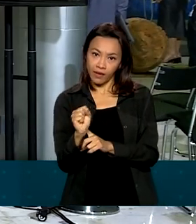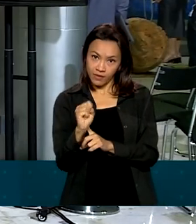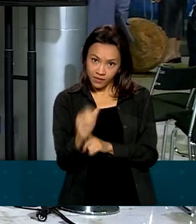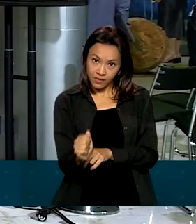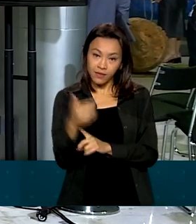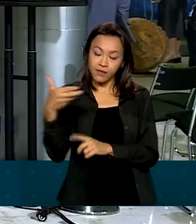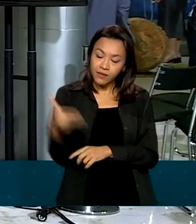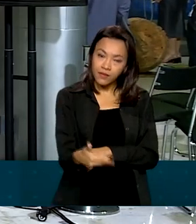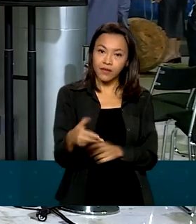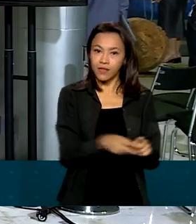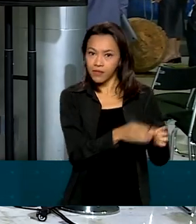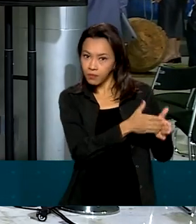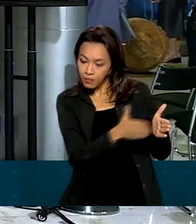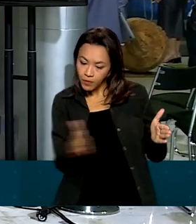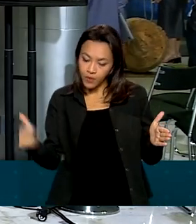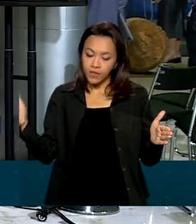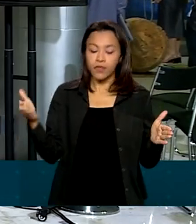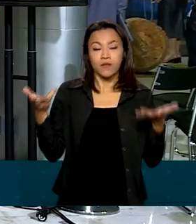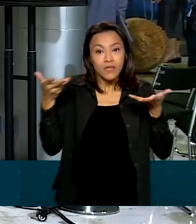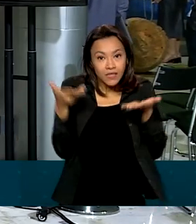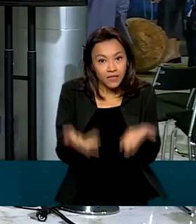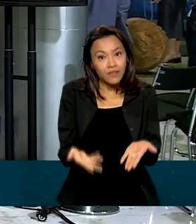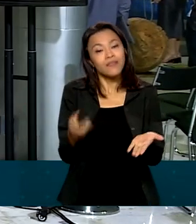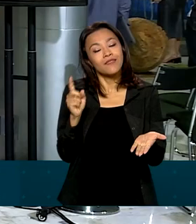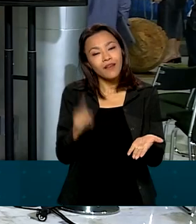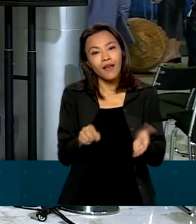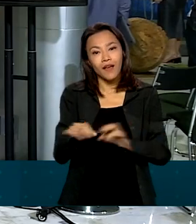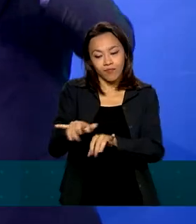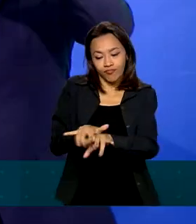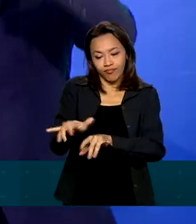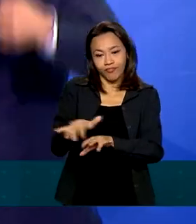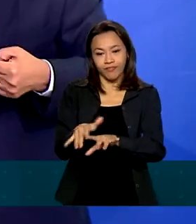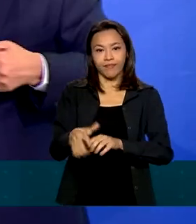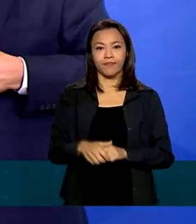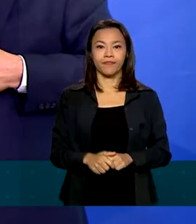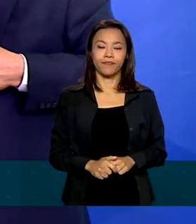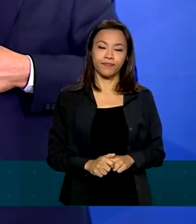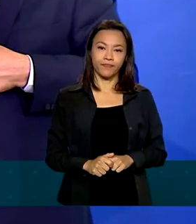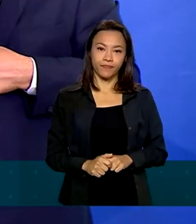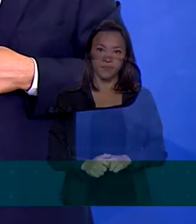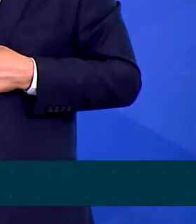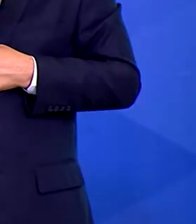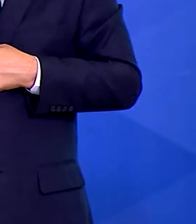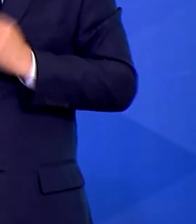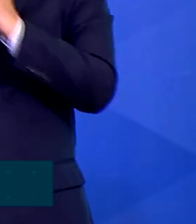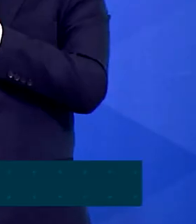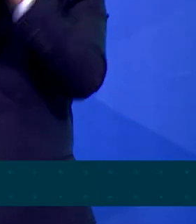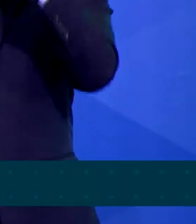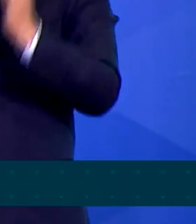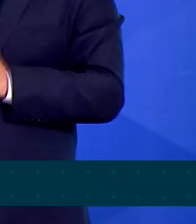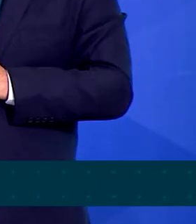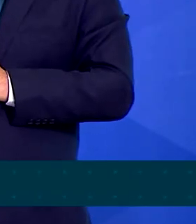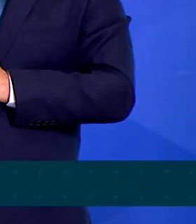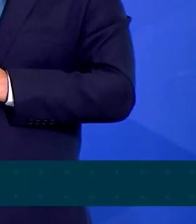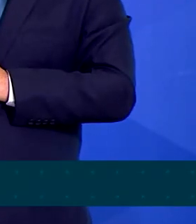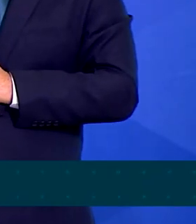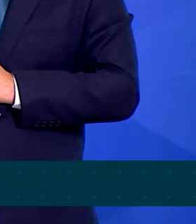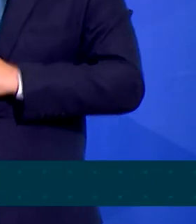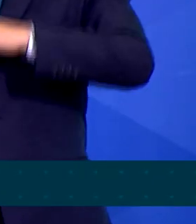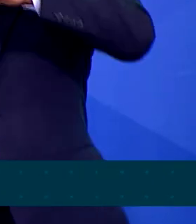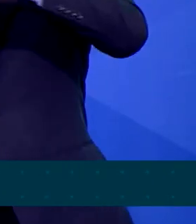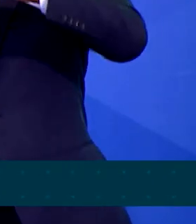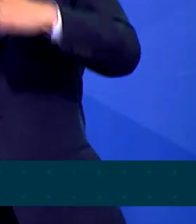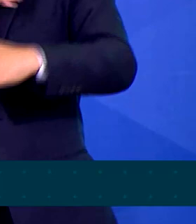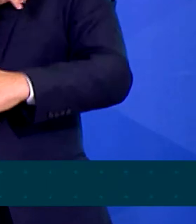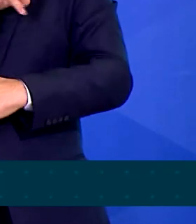na cadeia produtiva. Tudo de forma eletrônica. O custo vai cair em torno de 80% para as empresas privadas que